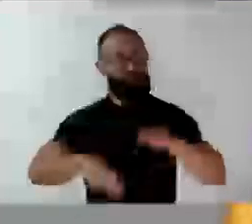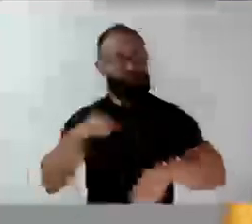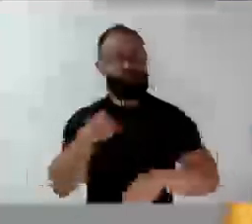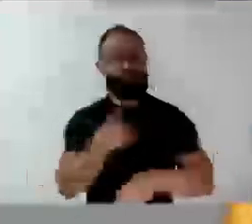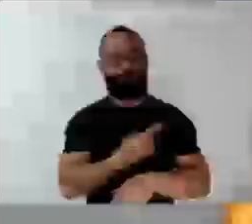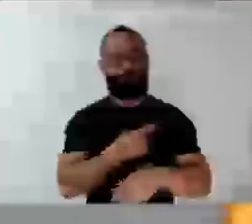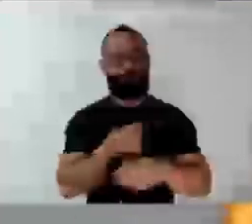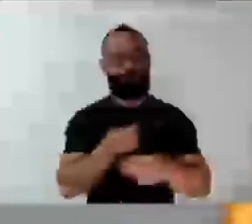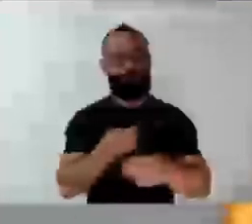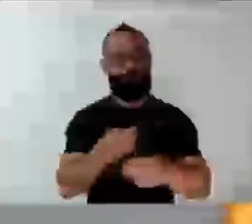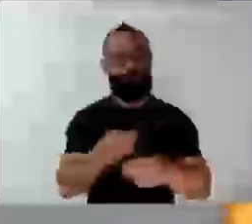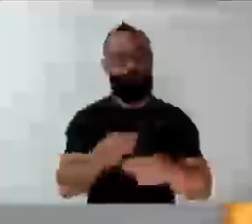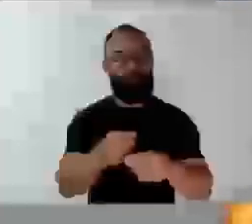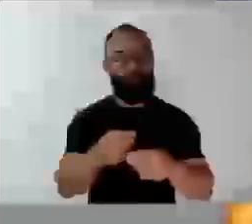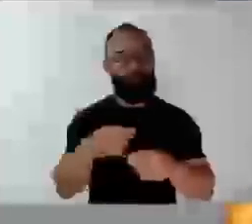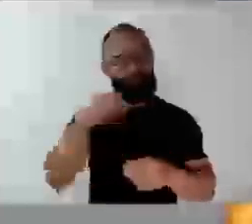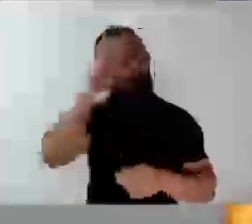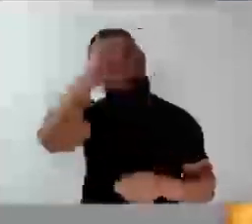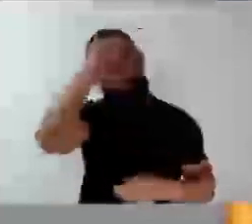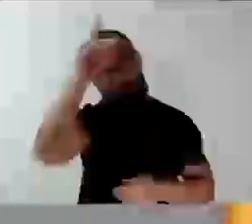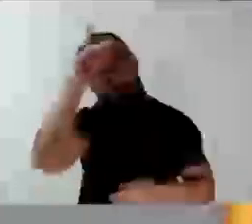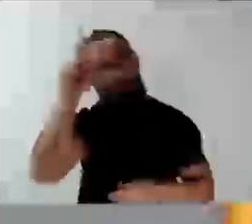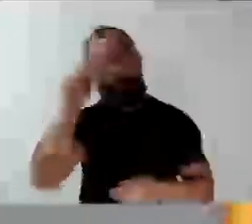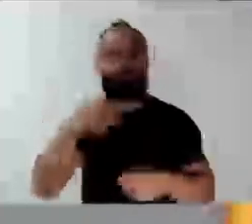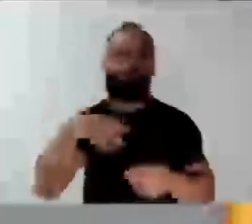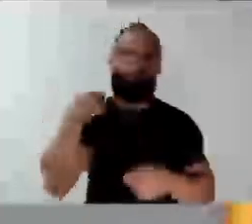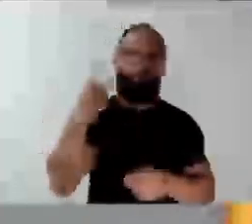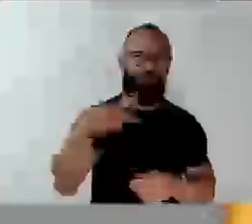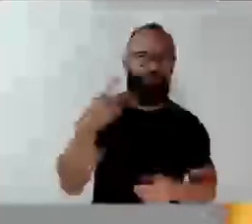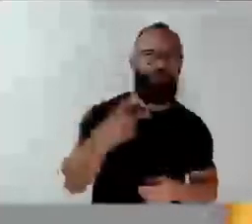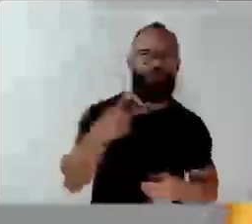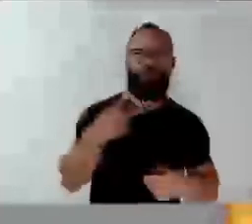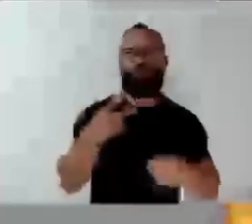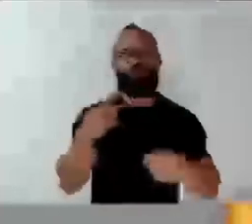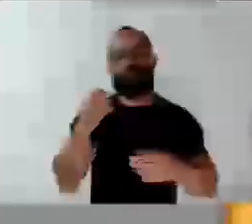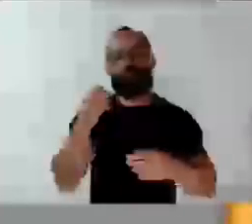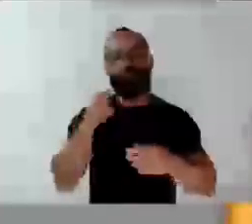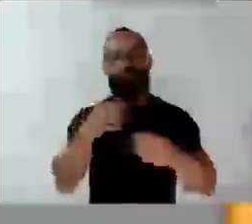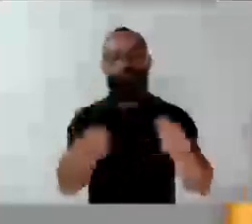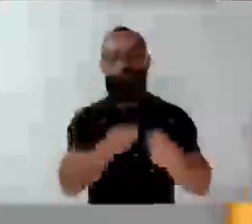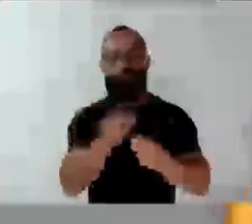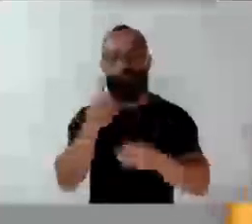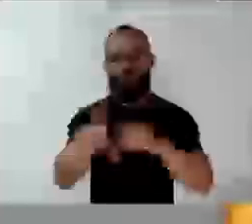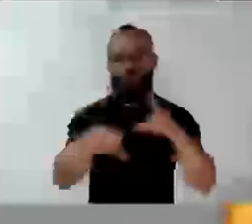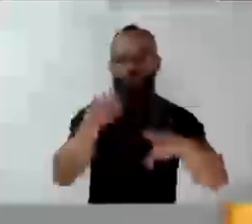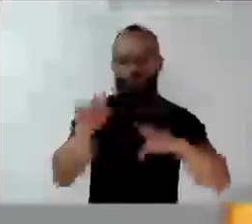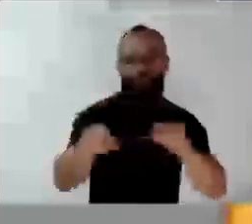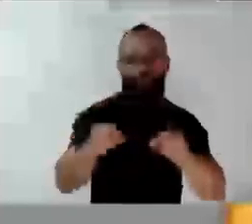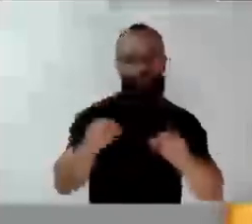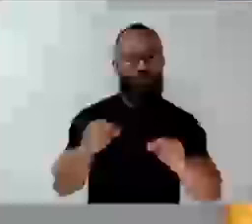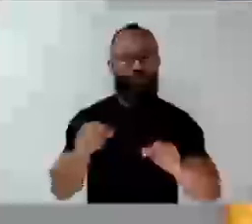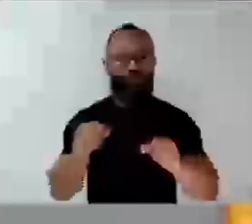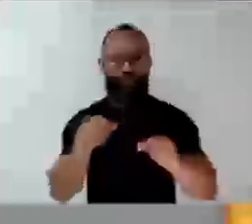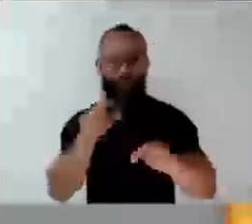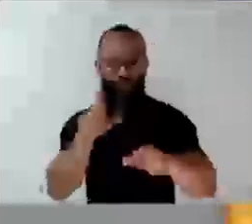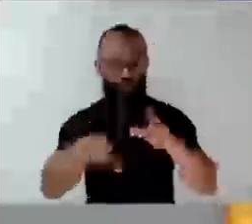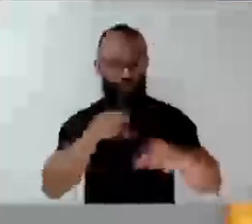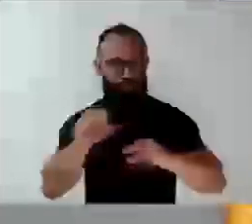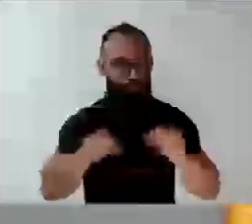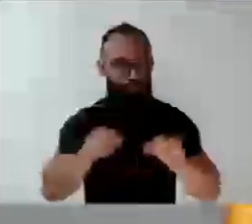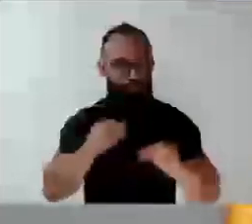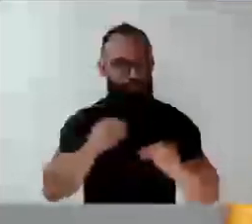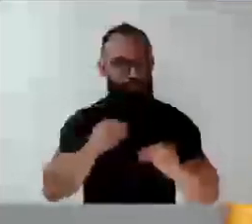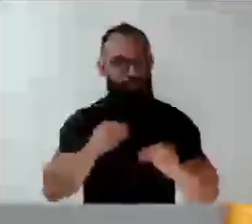entes prefeituras, câmaras de vereadores, a forma de escolher, e nem pode, tem que manter o princípio